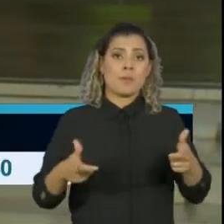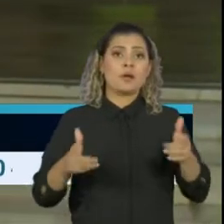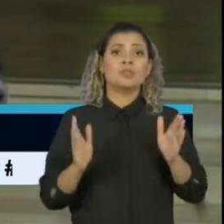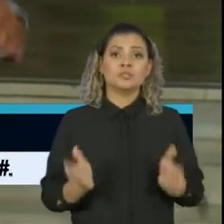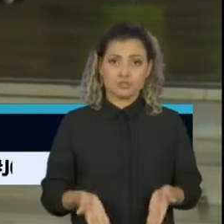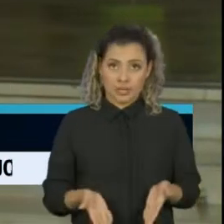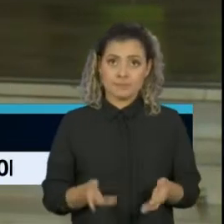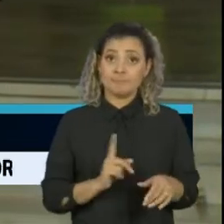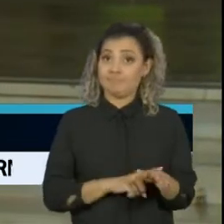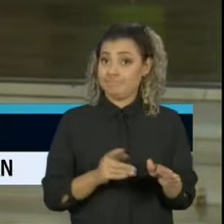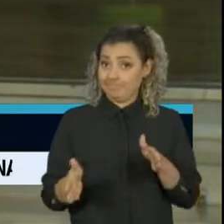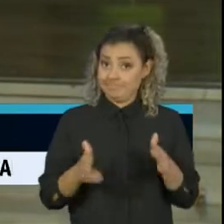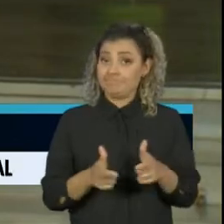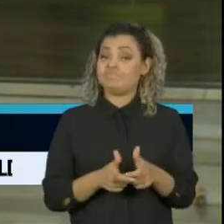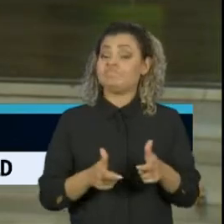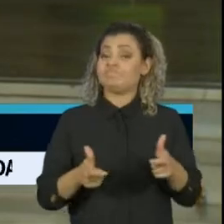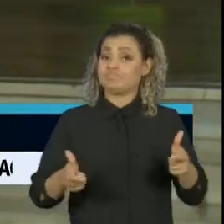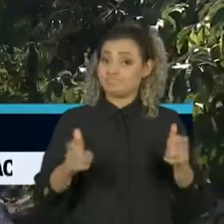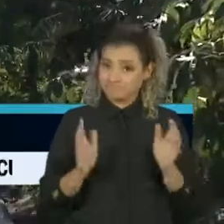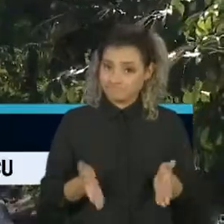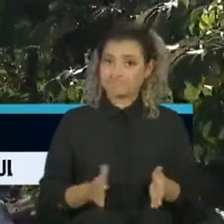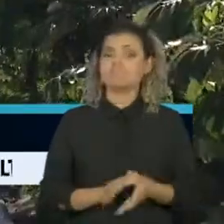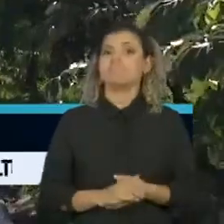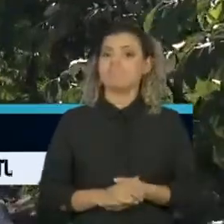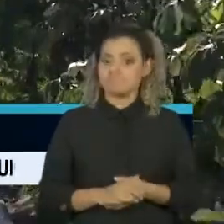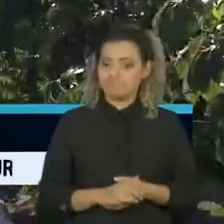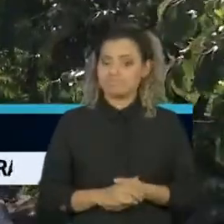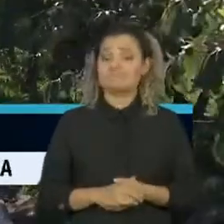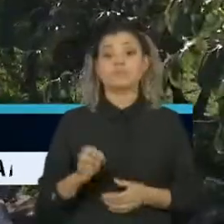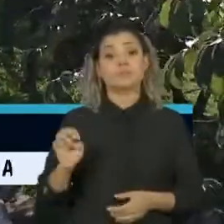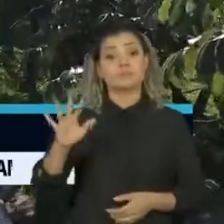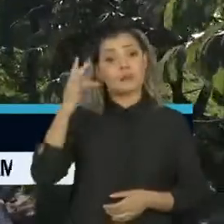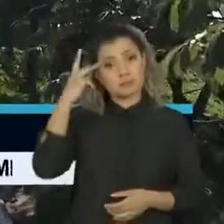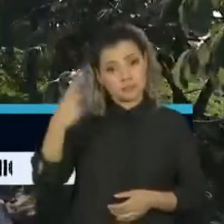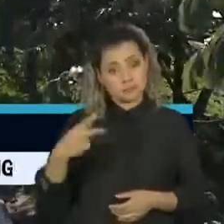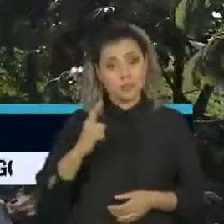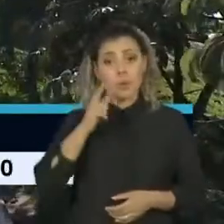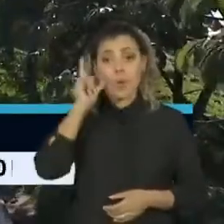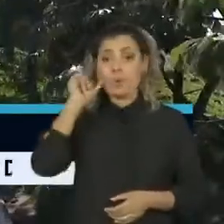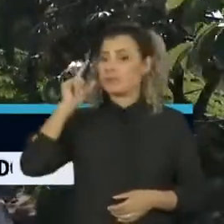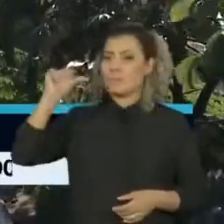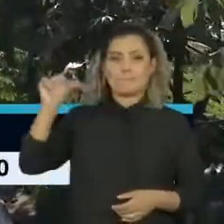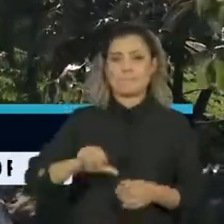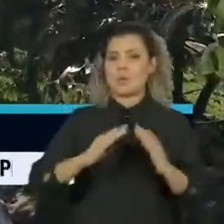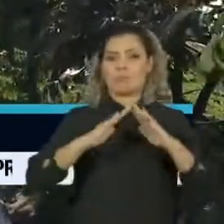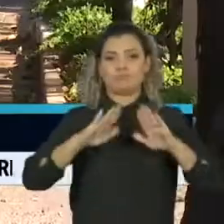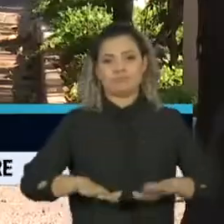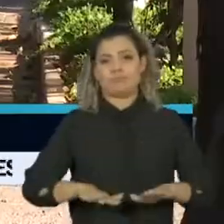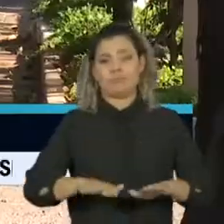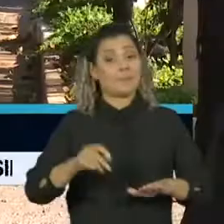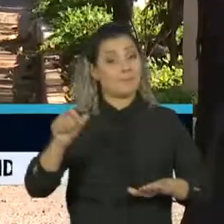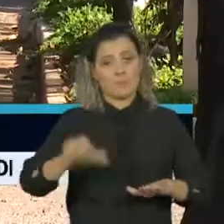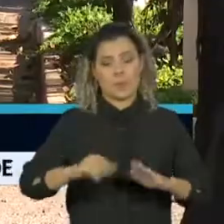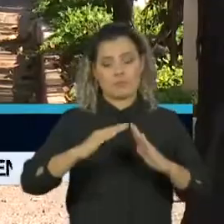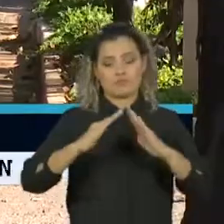Nós estamos na fase de ascensão. O estado de São Paulo teve ontem a pior taxa de isolamento social,